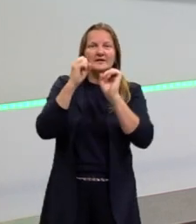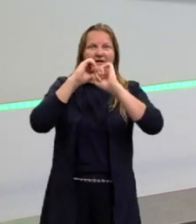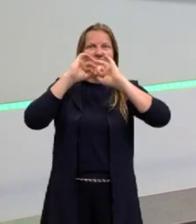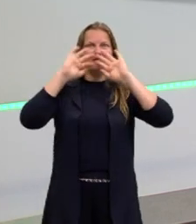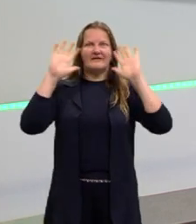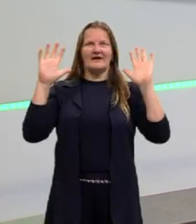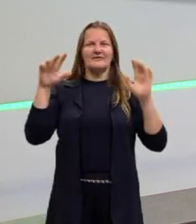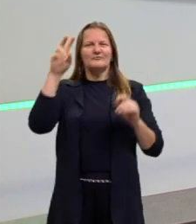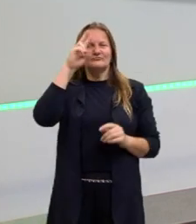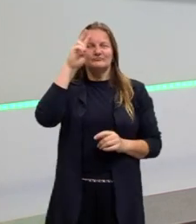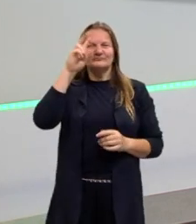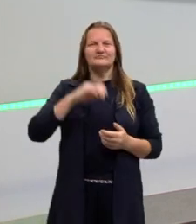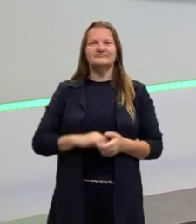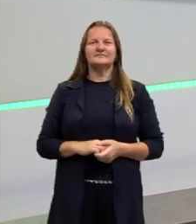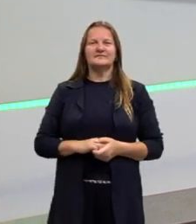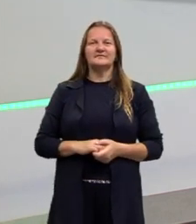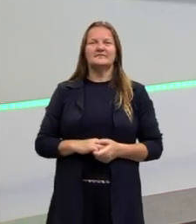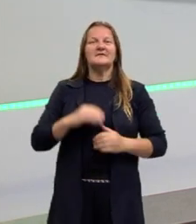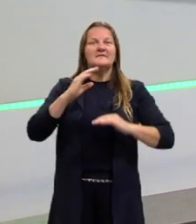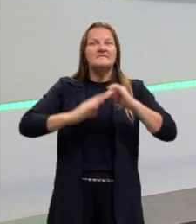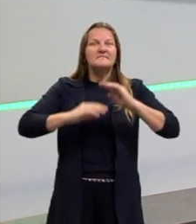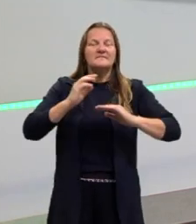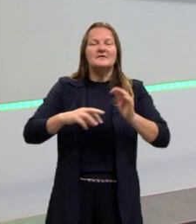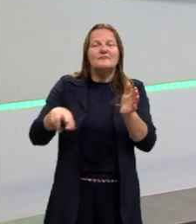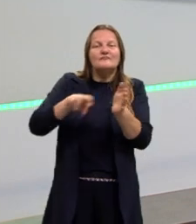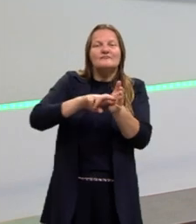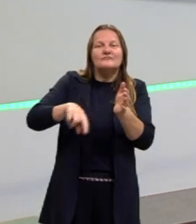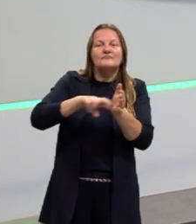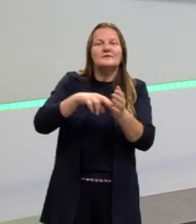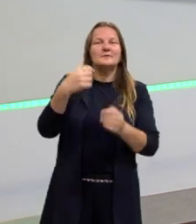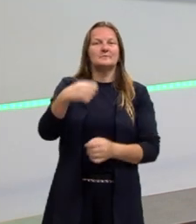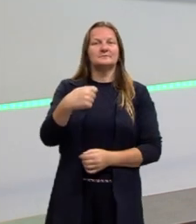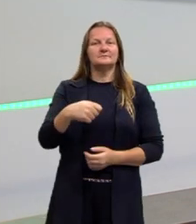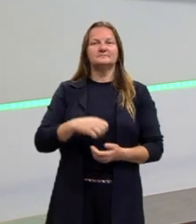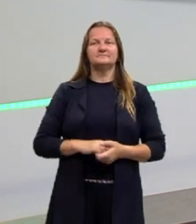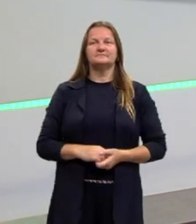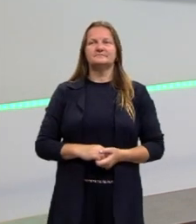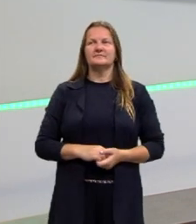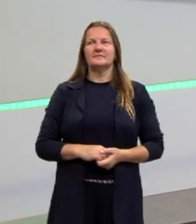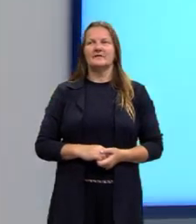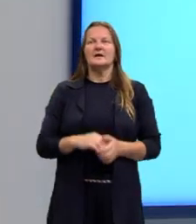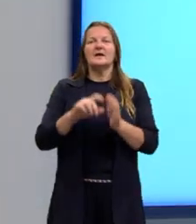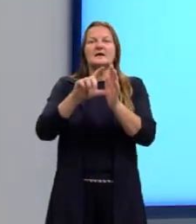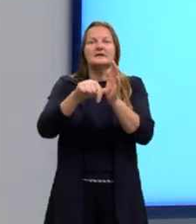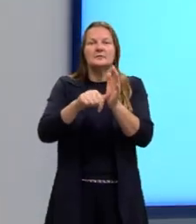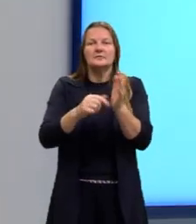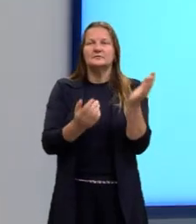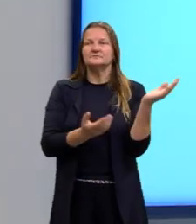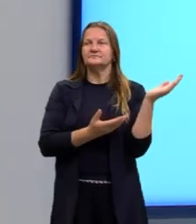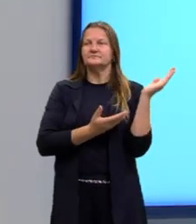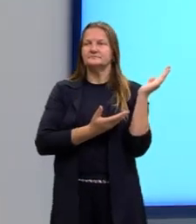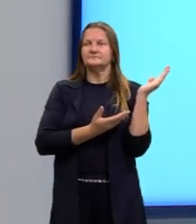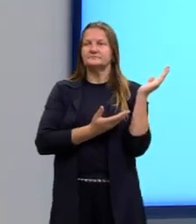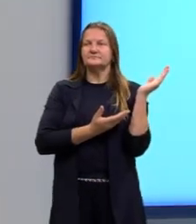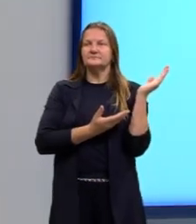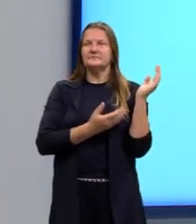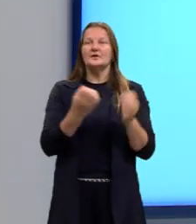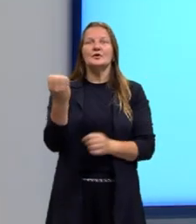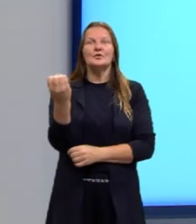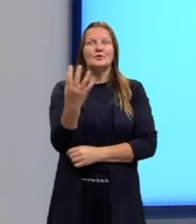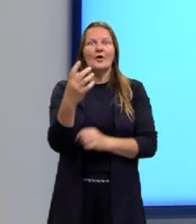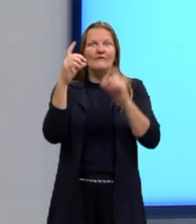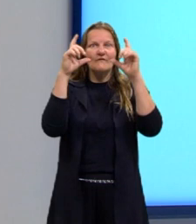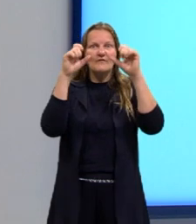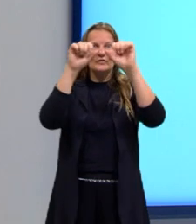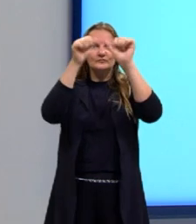para te relembrar, para fazer de fato a revisão que tu precisa. E depois, aqui do ladinho, eu trouxe uma nova imagem para nós, que é